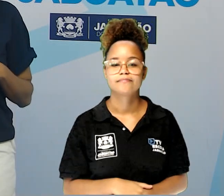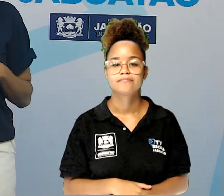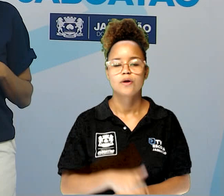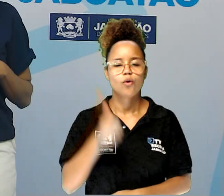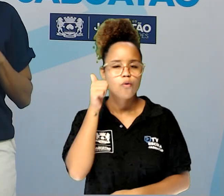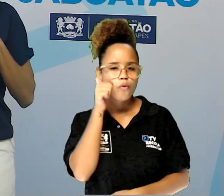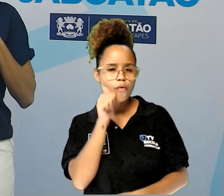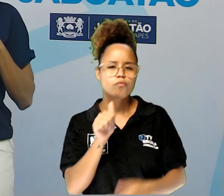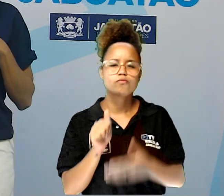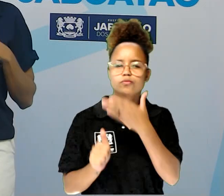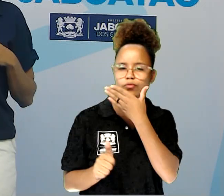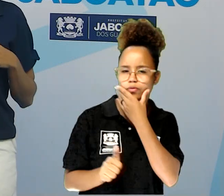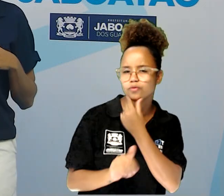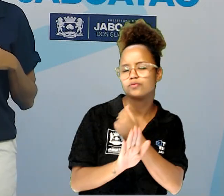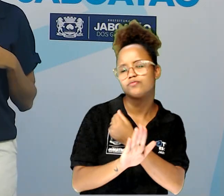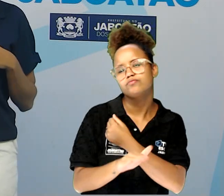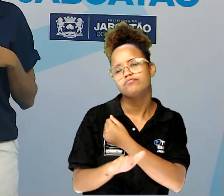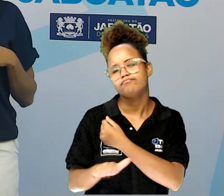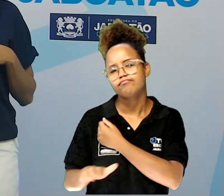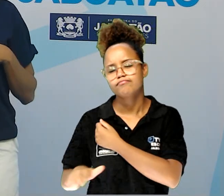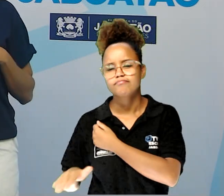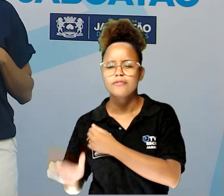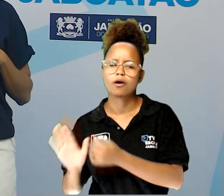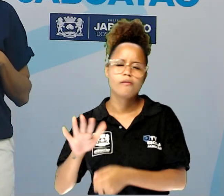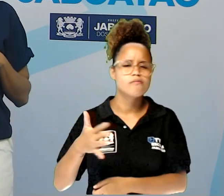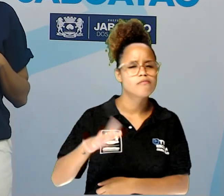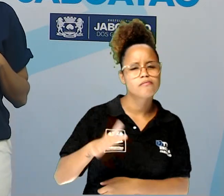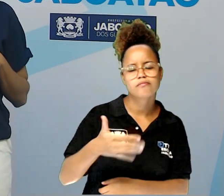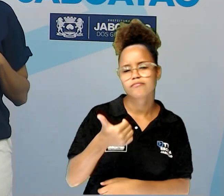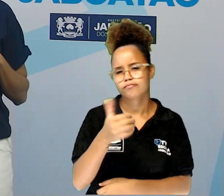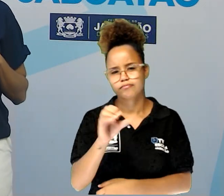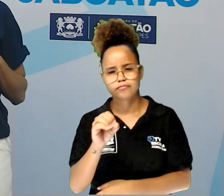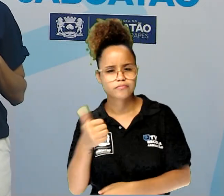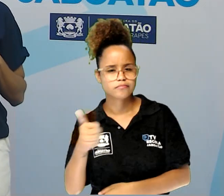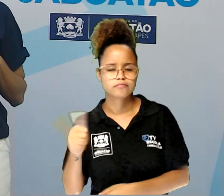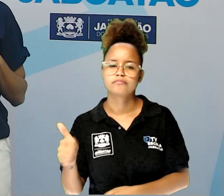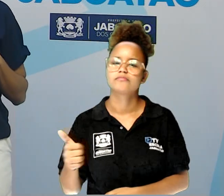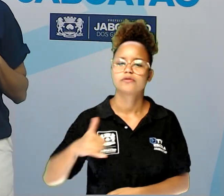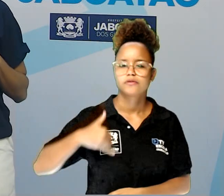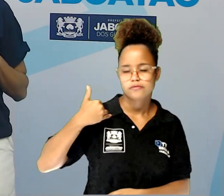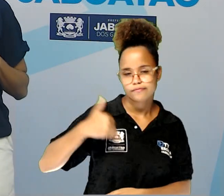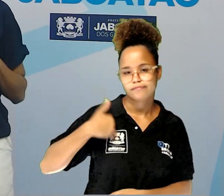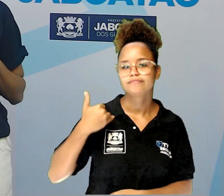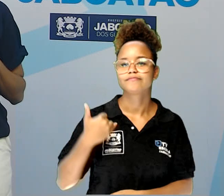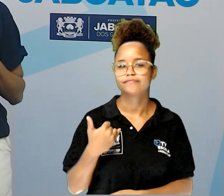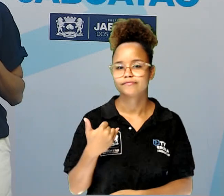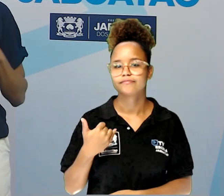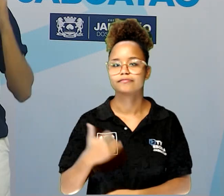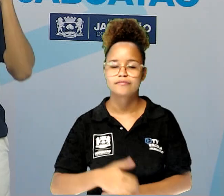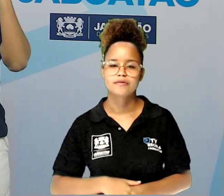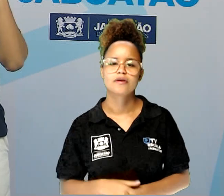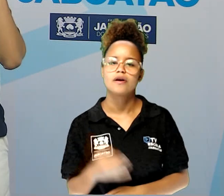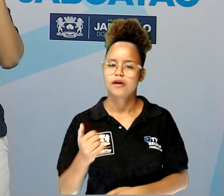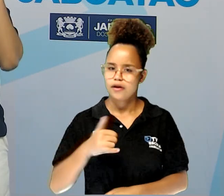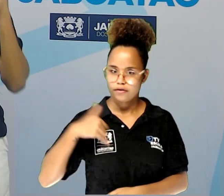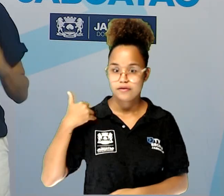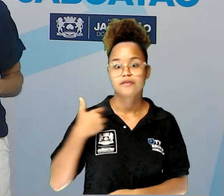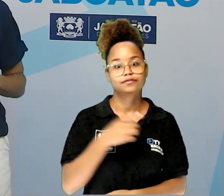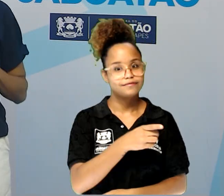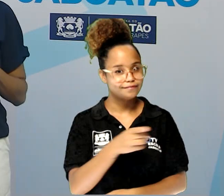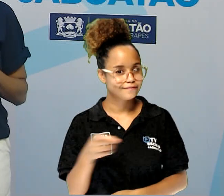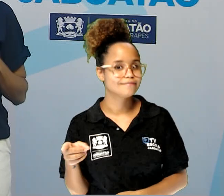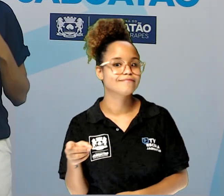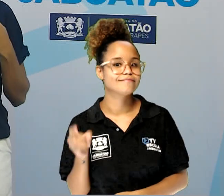crianças com mais ou menos 10, 11, 12 anos de idade, que é mais ou menos a idade de vocês,